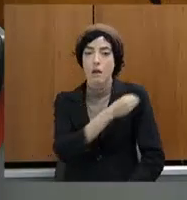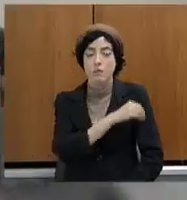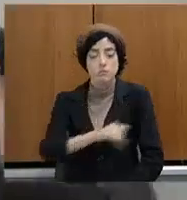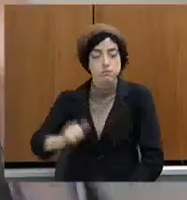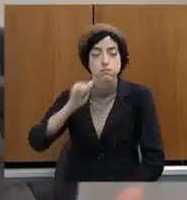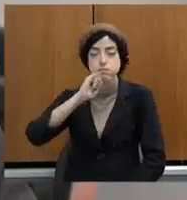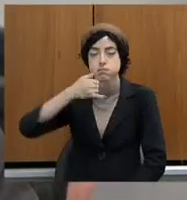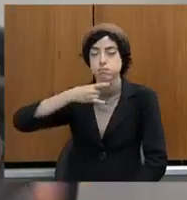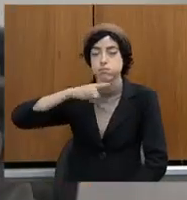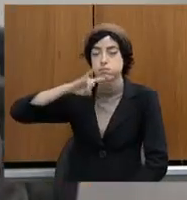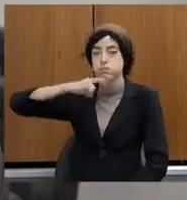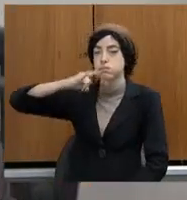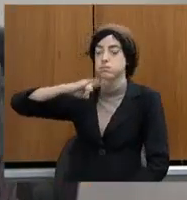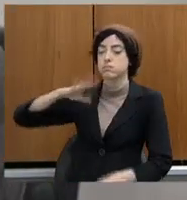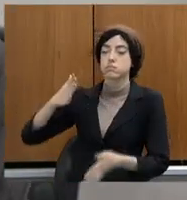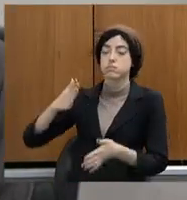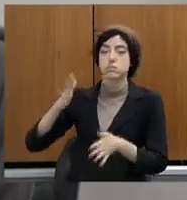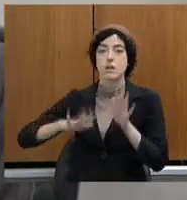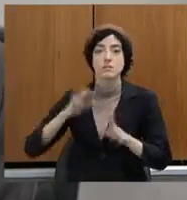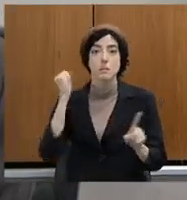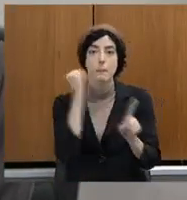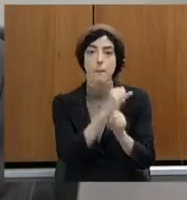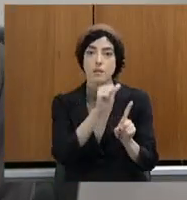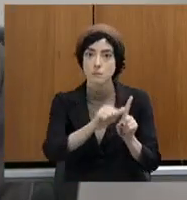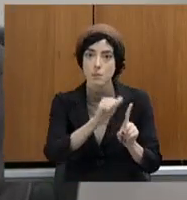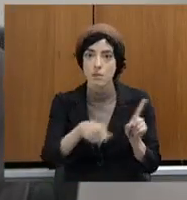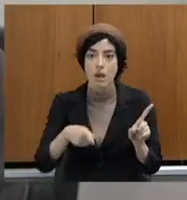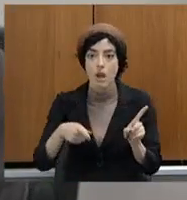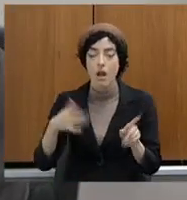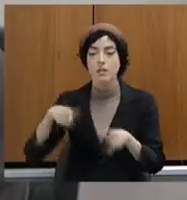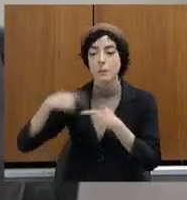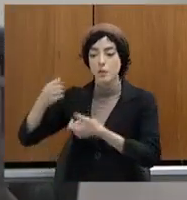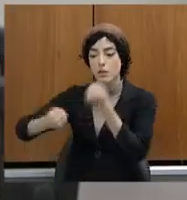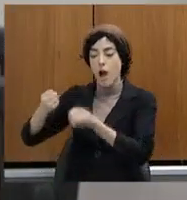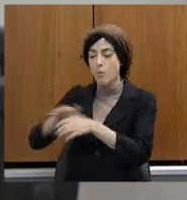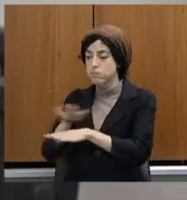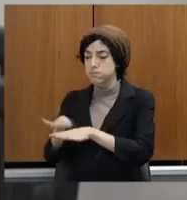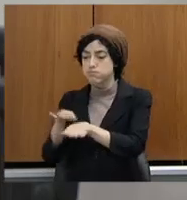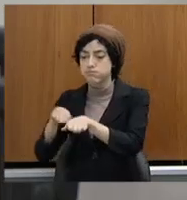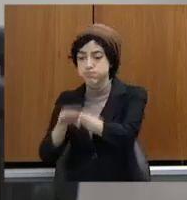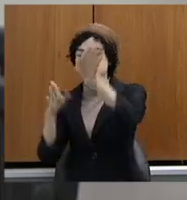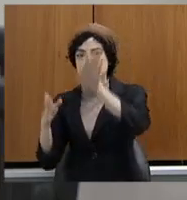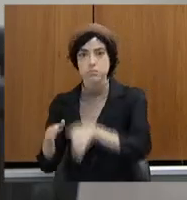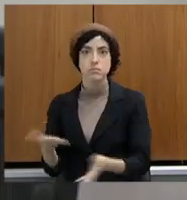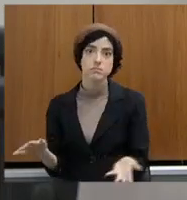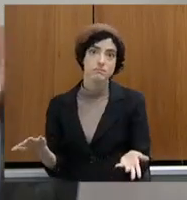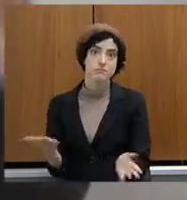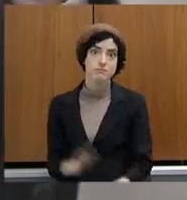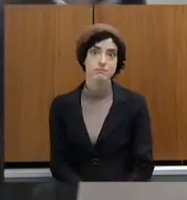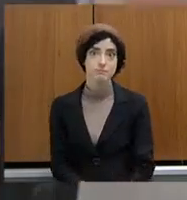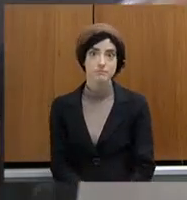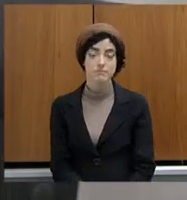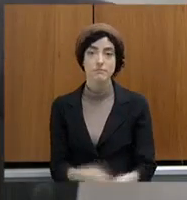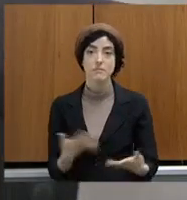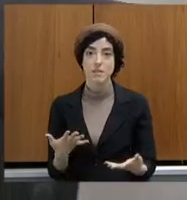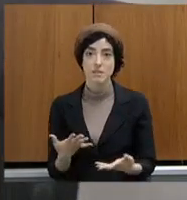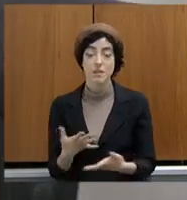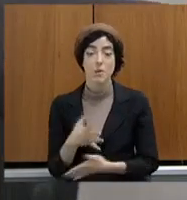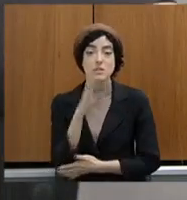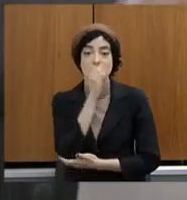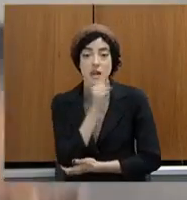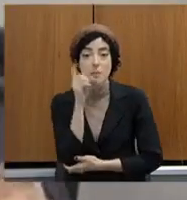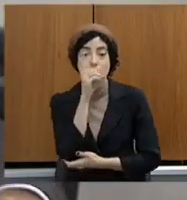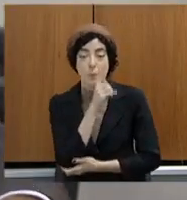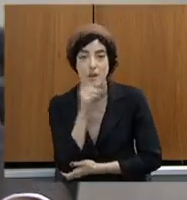pega o carro, bate o carro. Então, o final de semana, gente, ele é mais propício, mas a escala do plantão